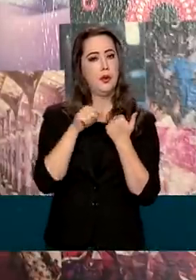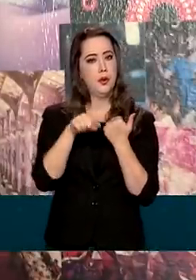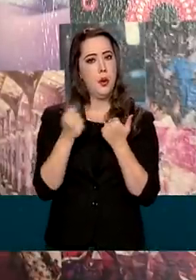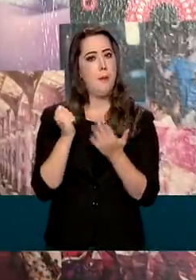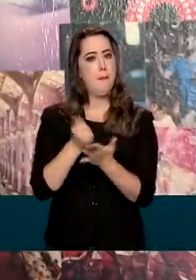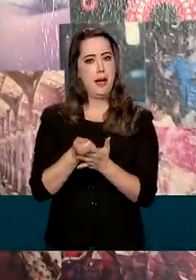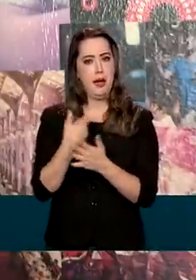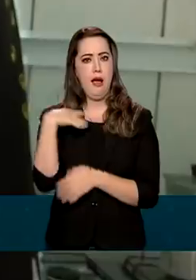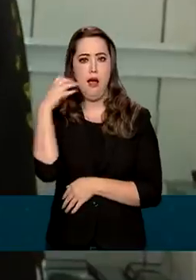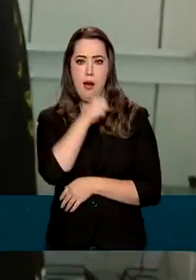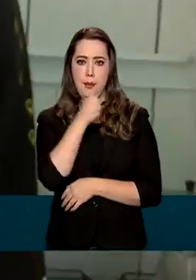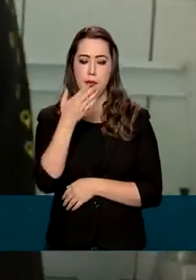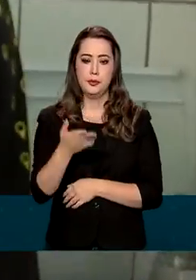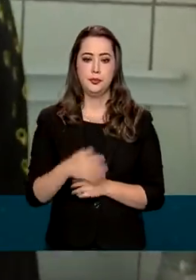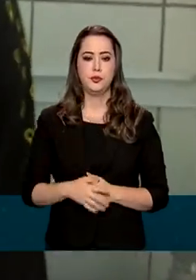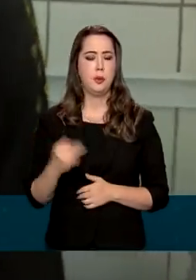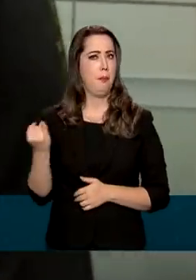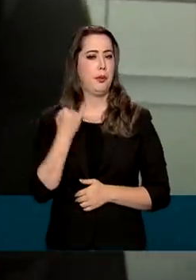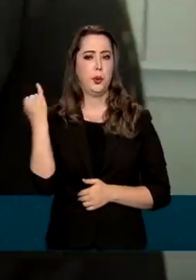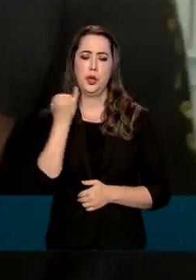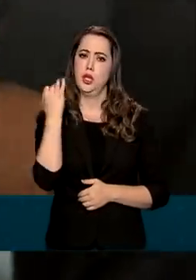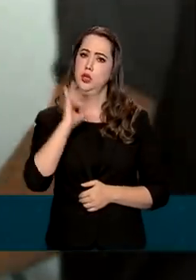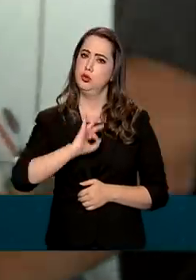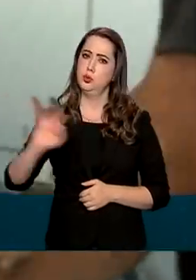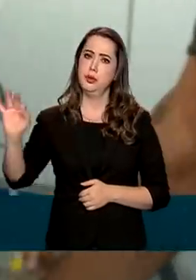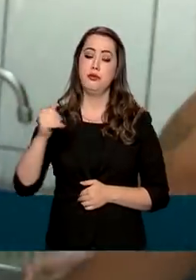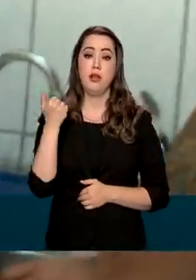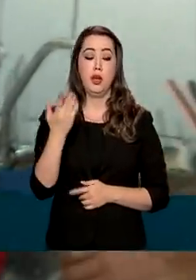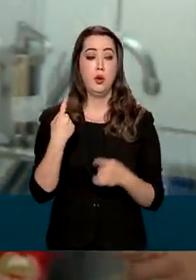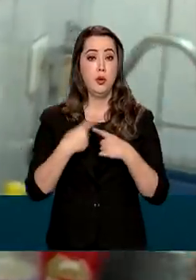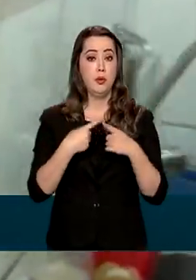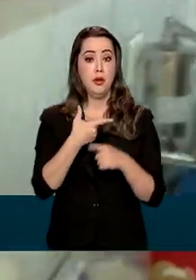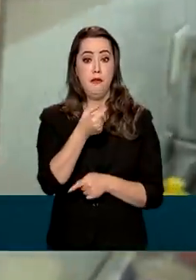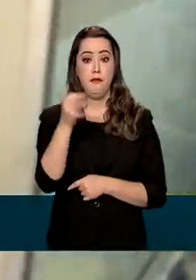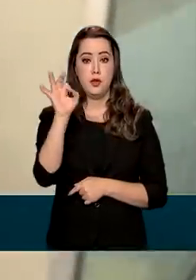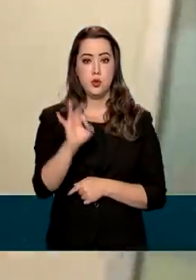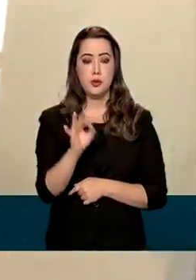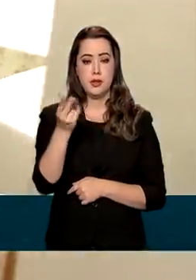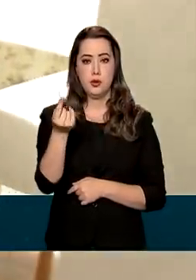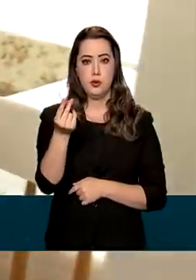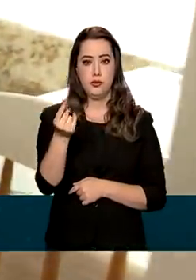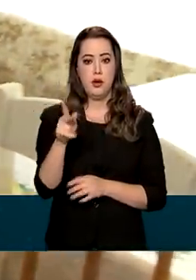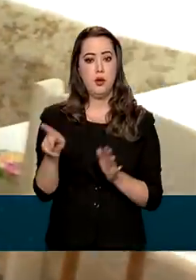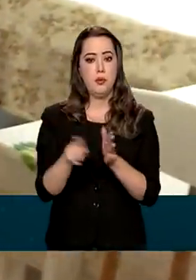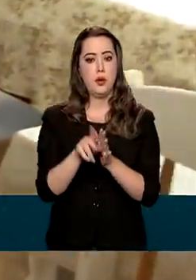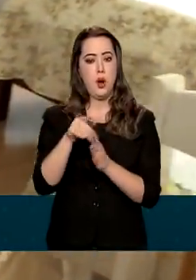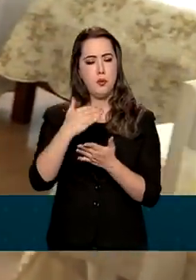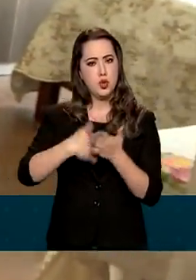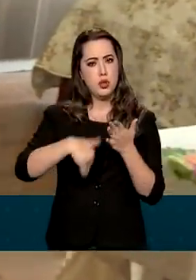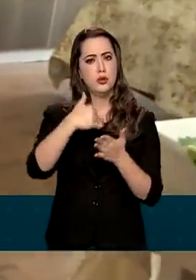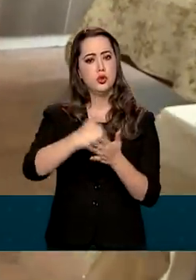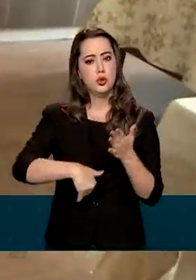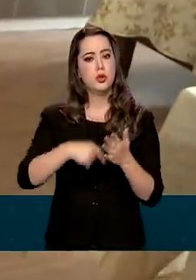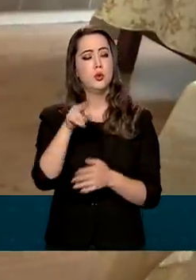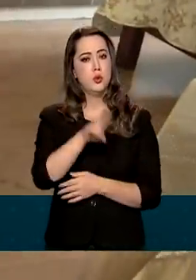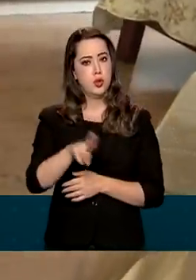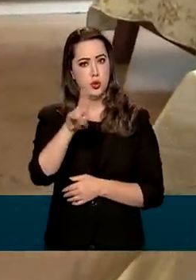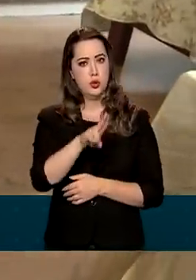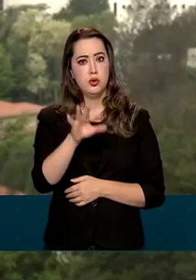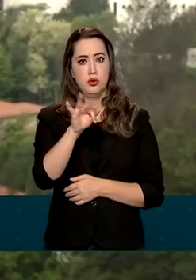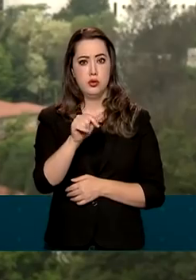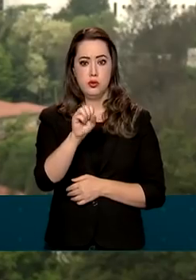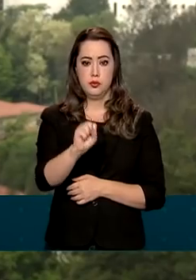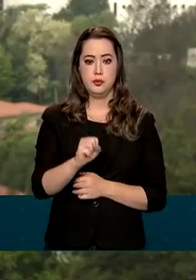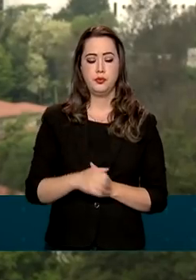quitar de forma mais rápida. Foi fundamental porque cerca de 20% do valor do imóvel foi amortizado com este fundo de